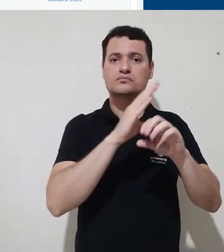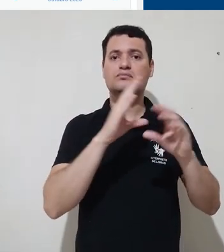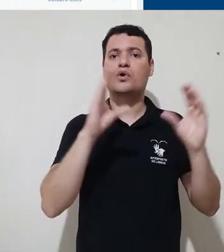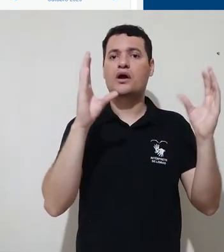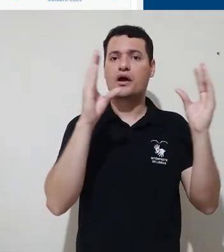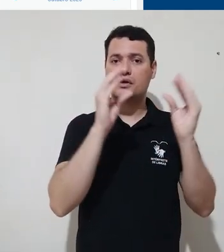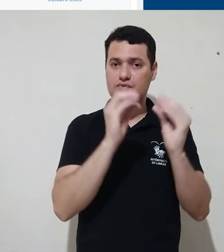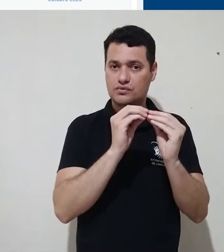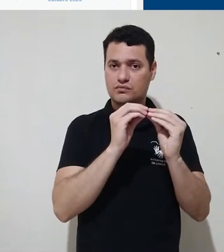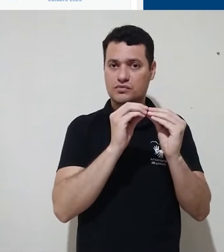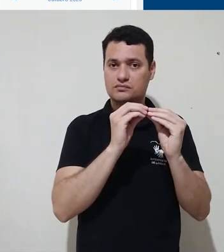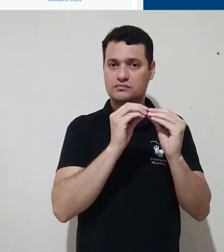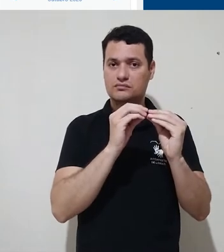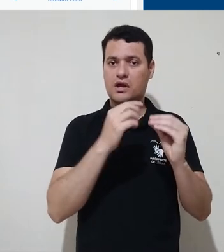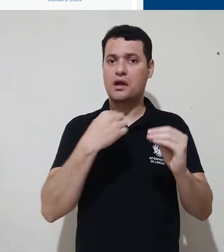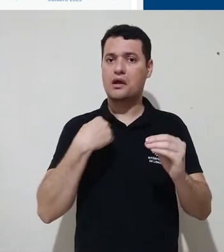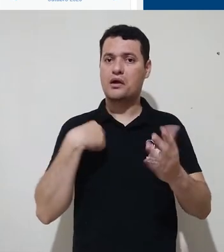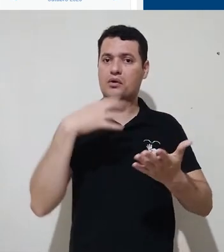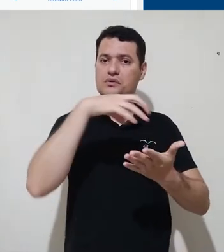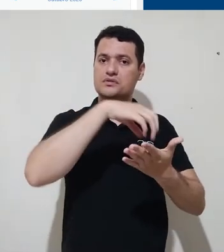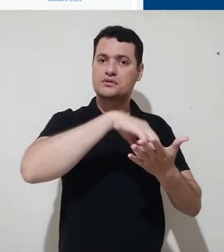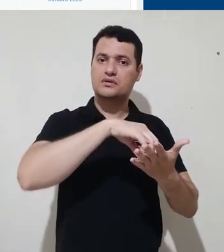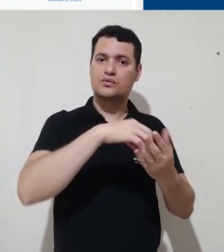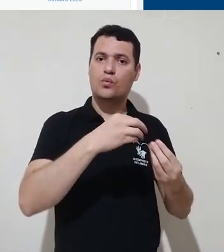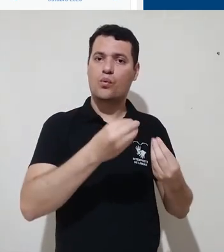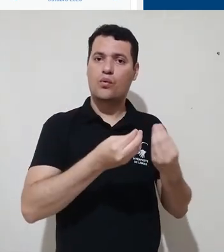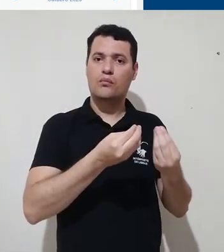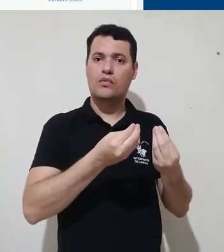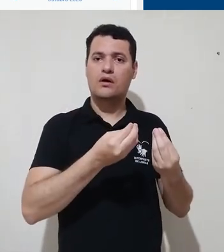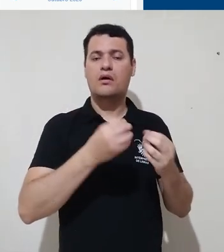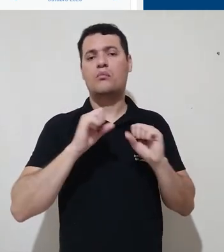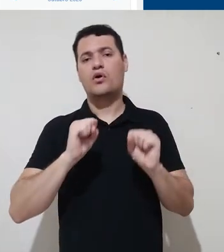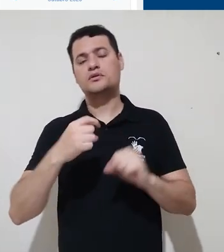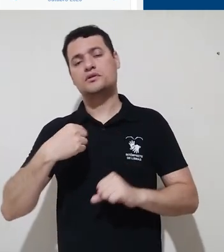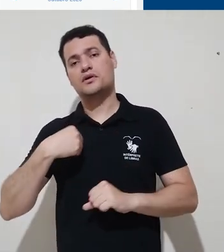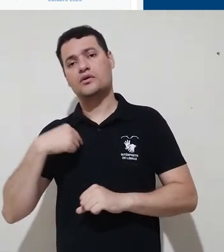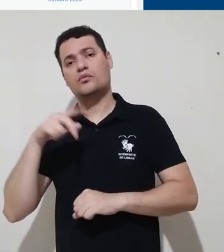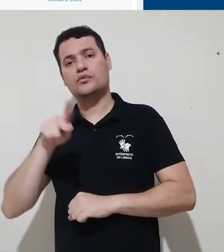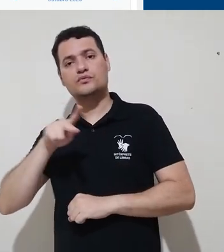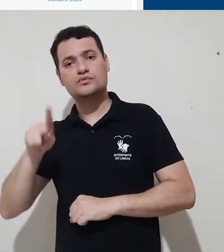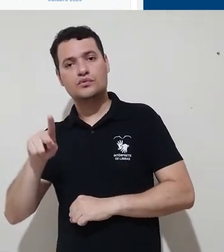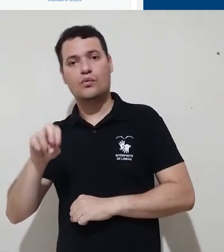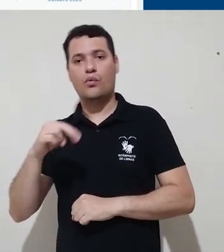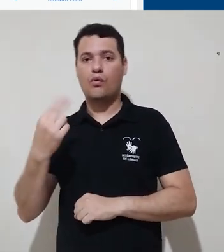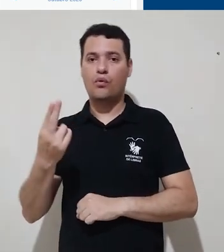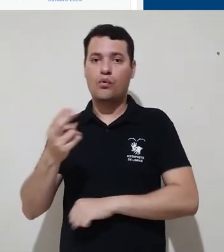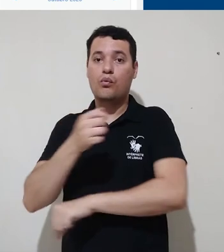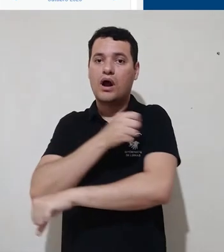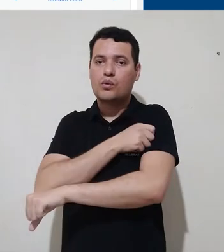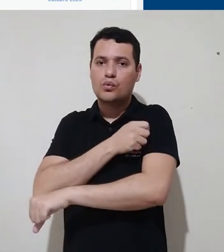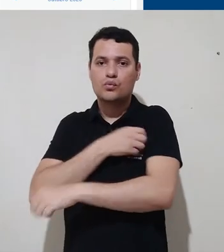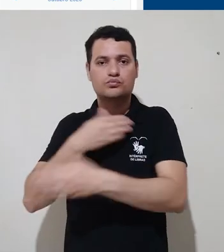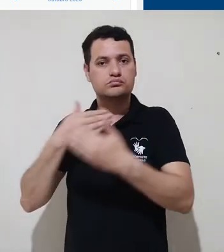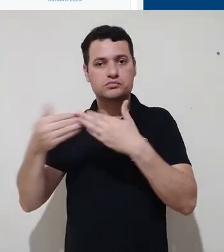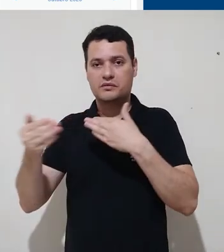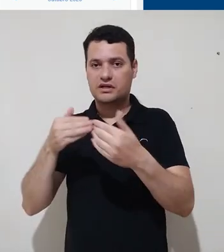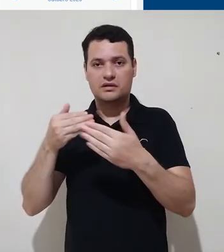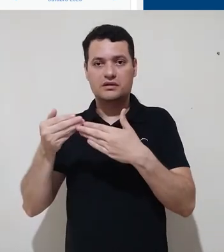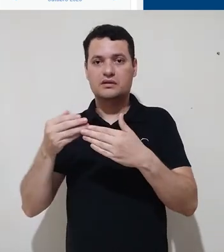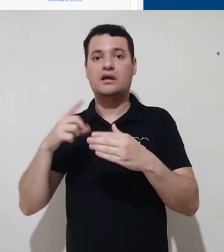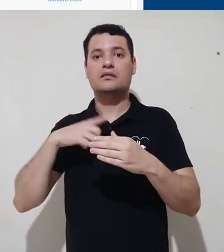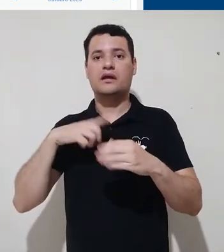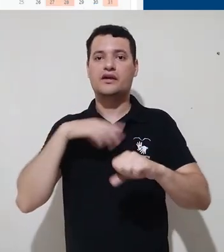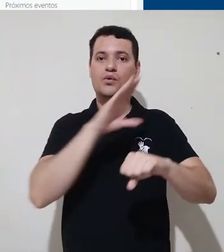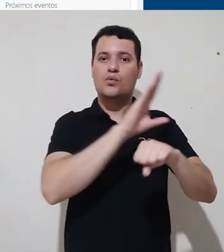resumo dos cursos nos quais eu estou inscrito, seja como professor,